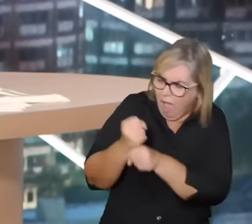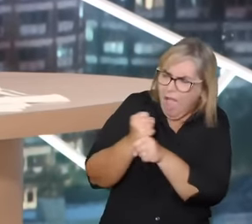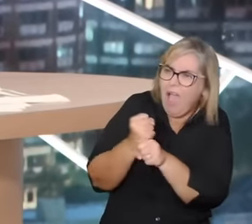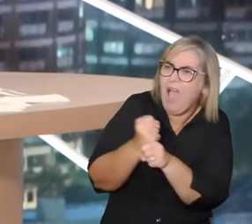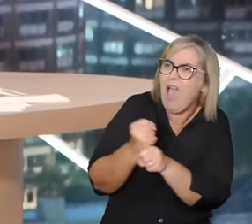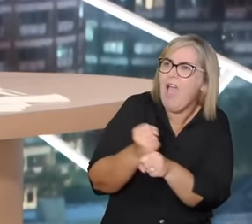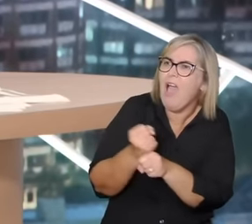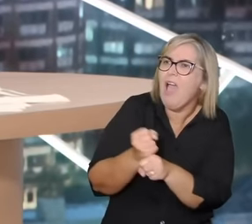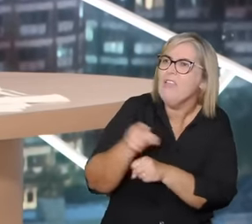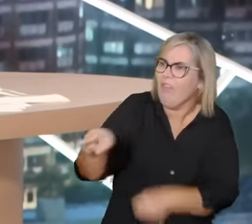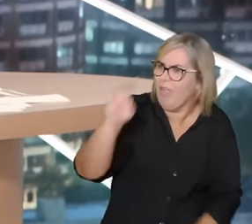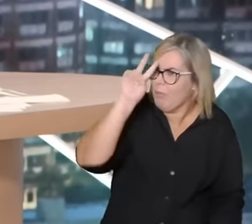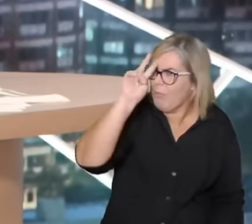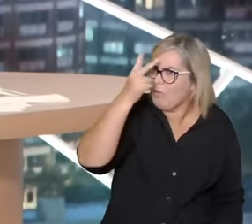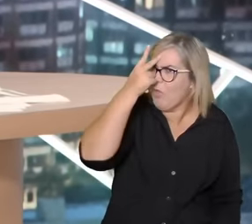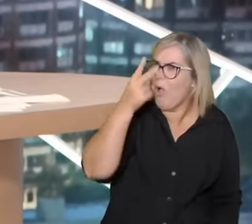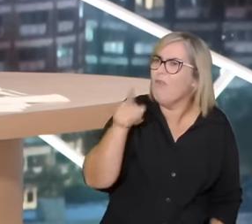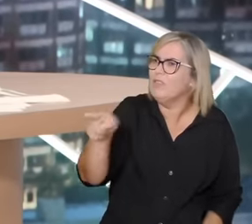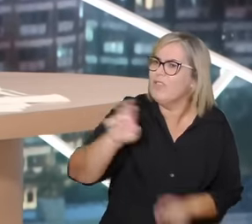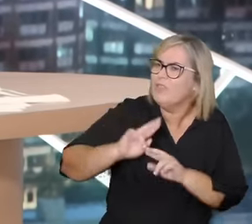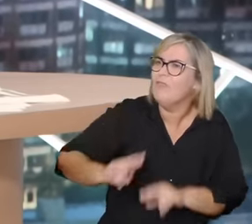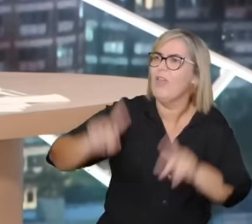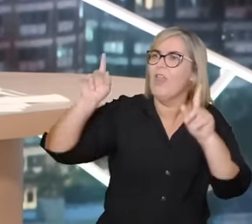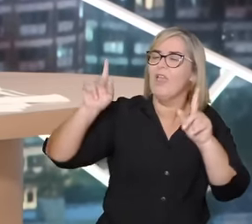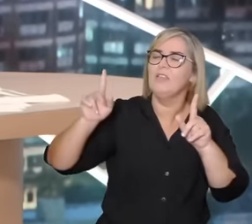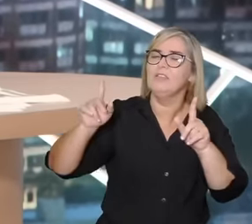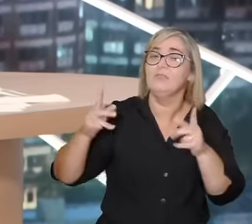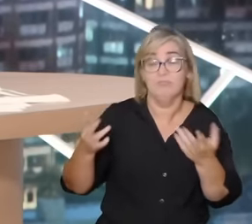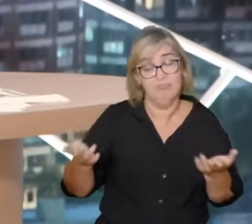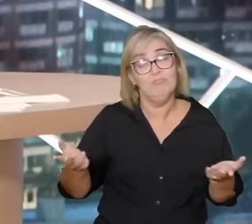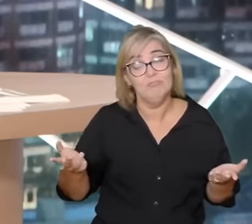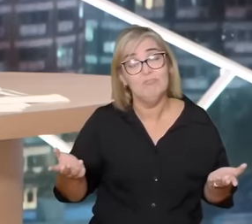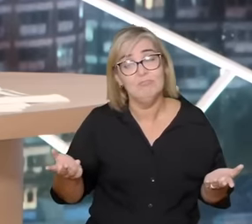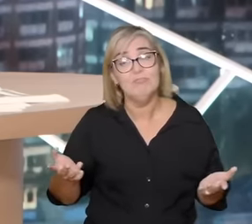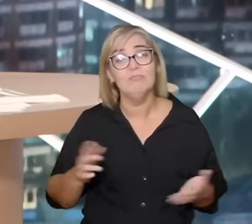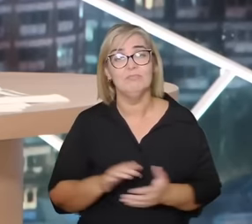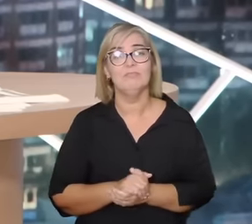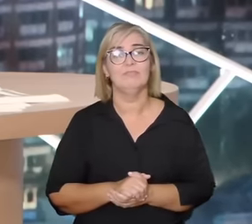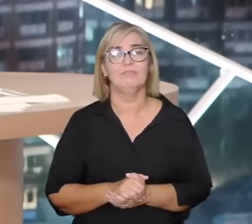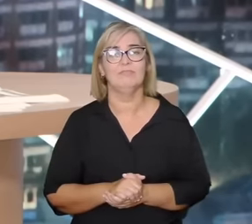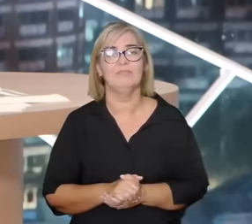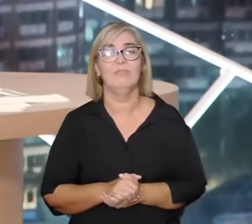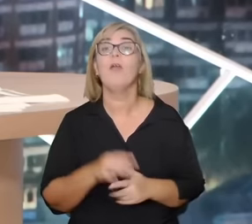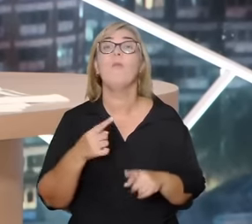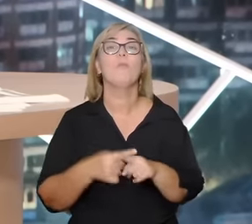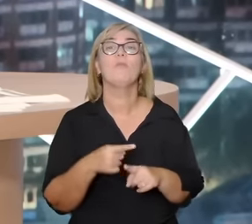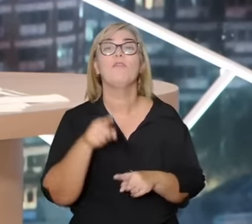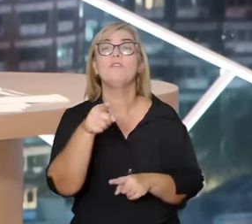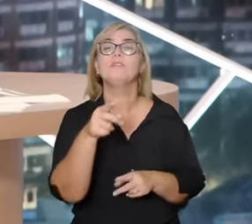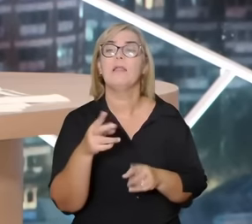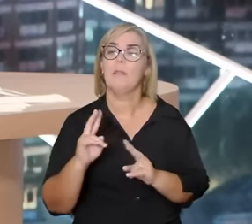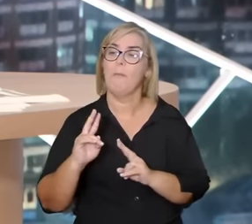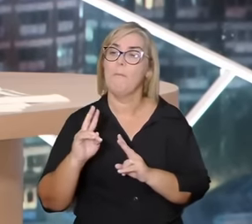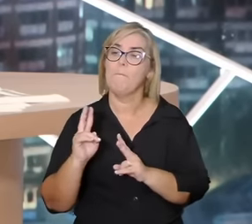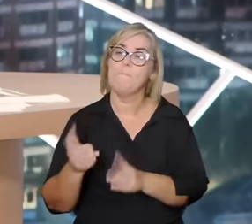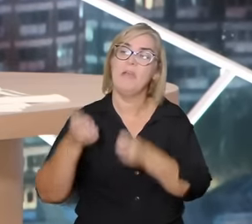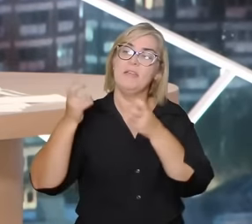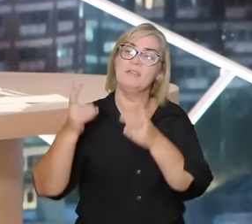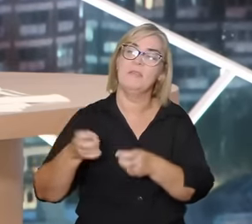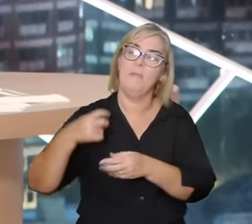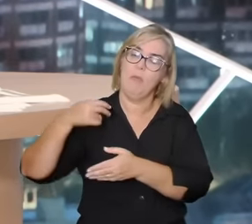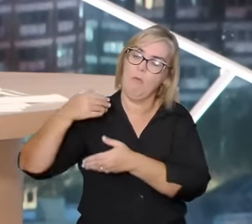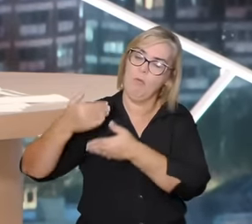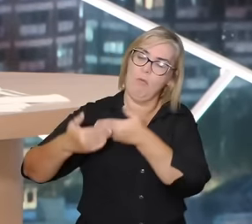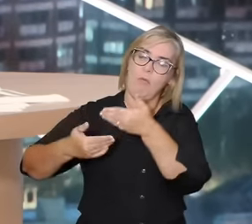você era outra pessoa era outra pessoa mas talvez vocês não tenham acompanhado suas mudanças não tiveram um